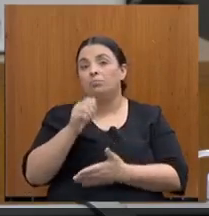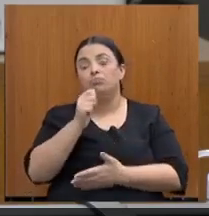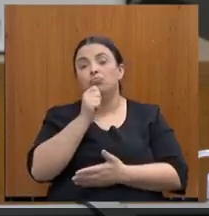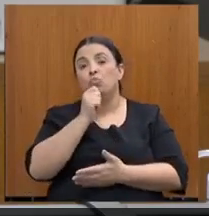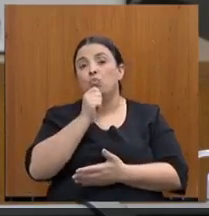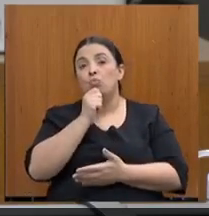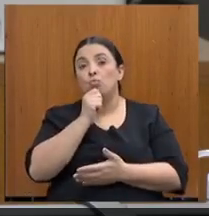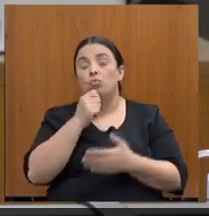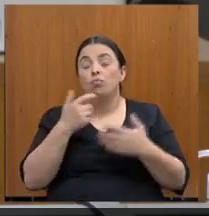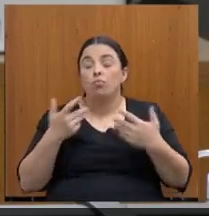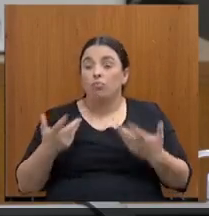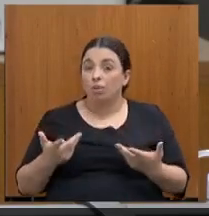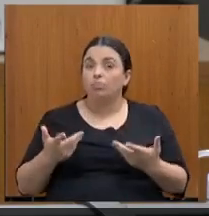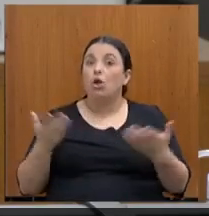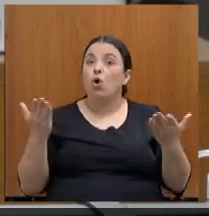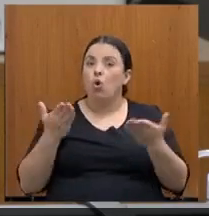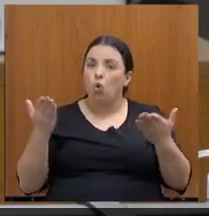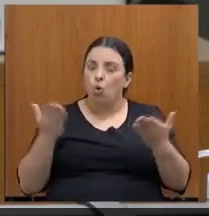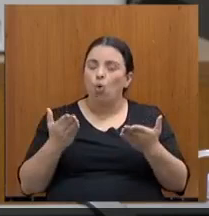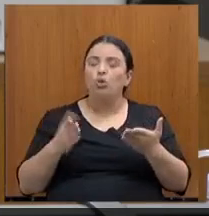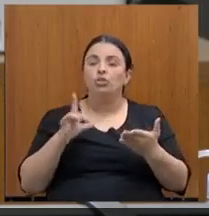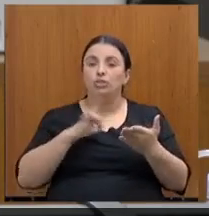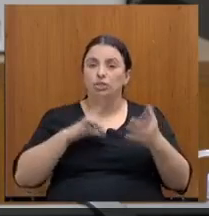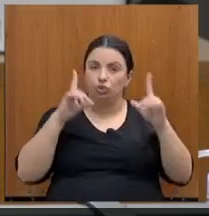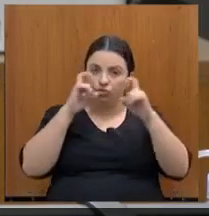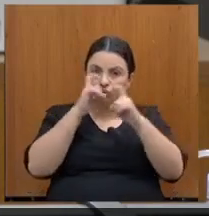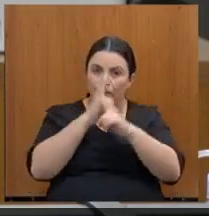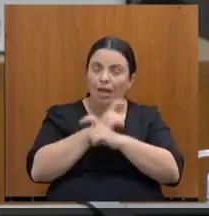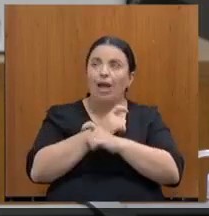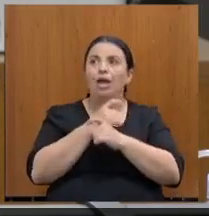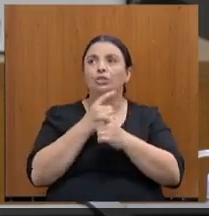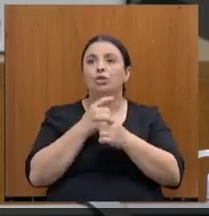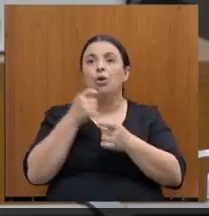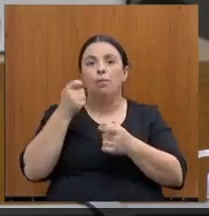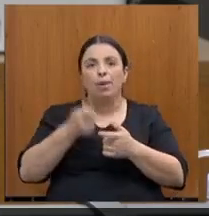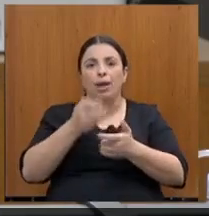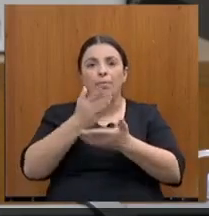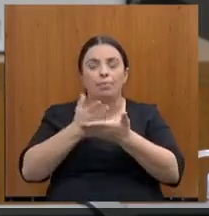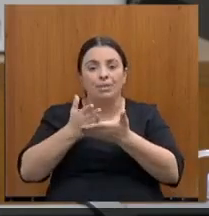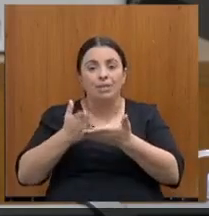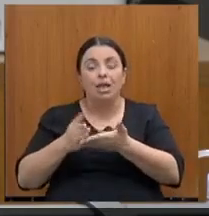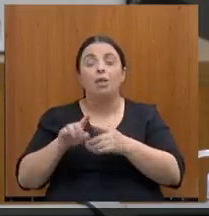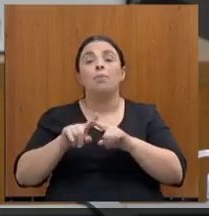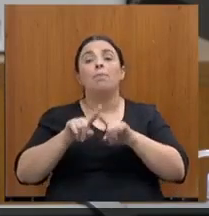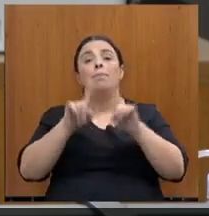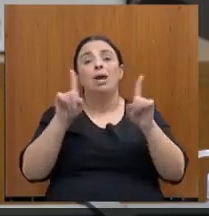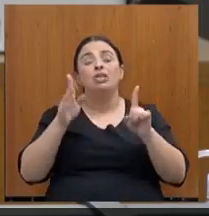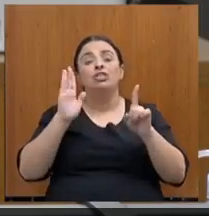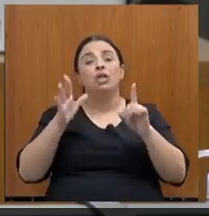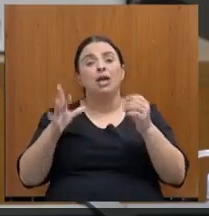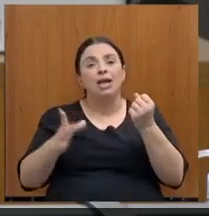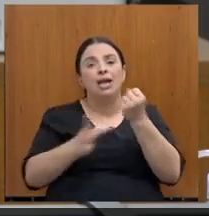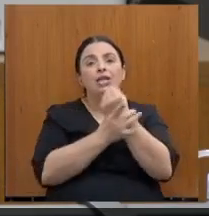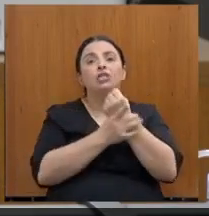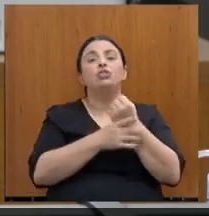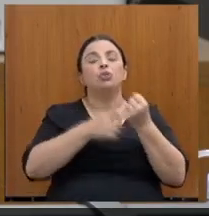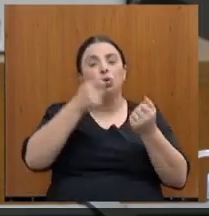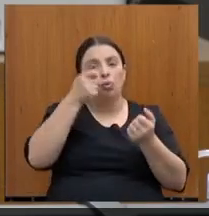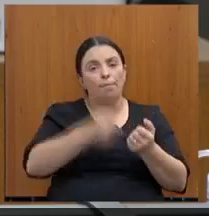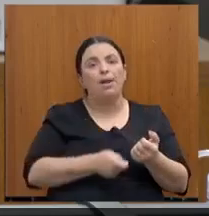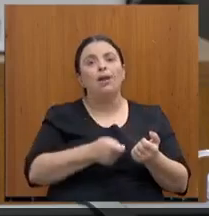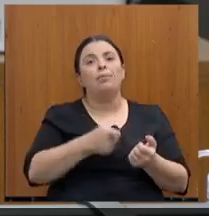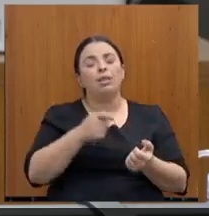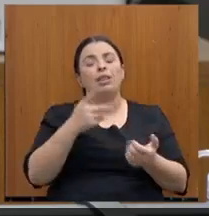credibilidade de, ainda que com as dificuldades do pagamento parcelado, conseguir sempre garantir o que foi prometido, o que foi